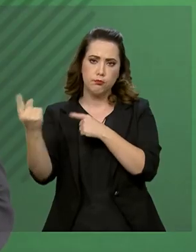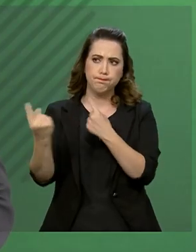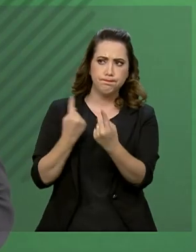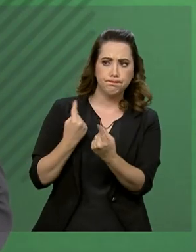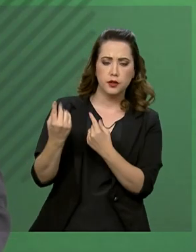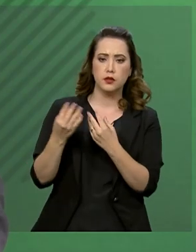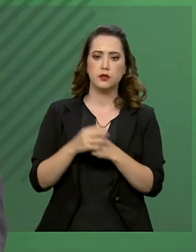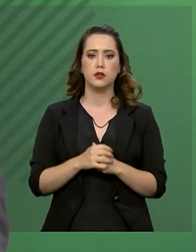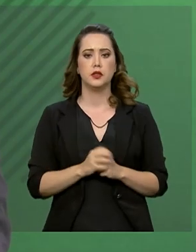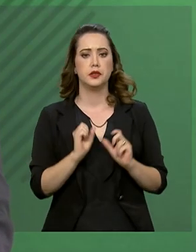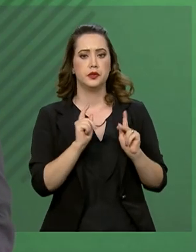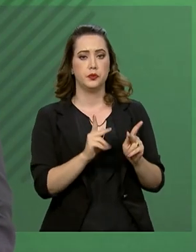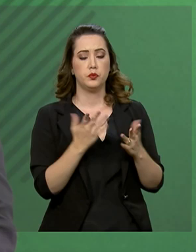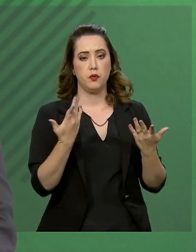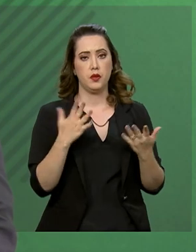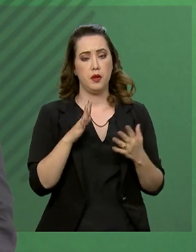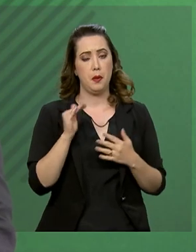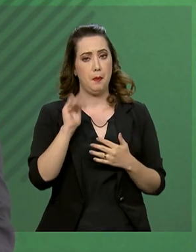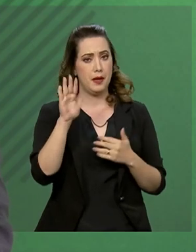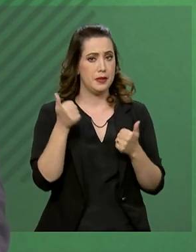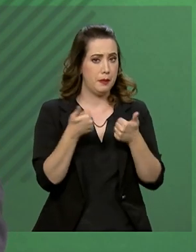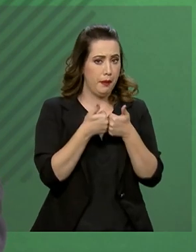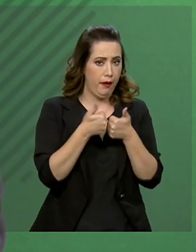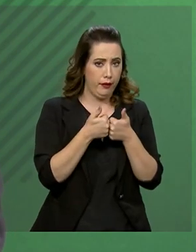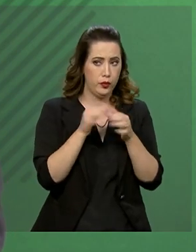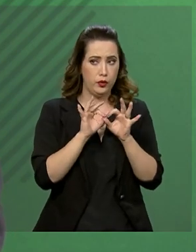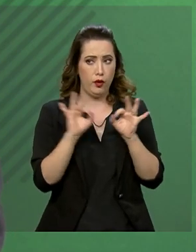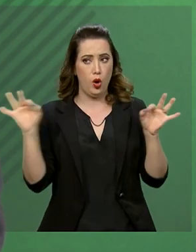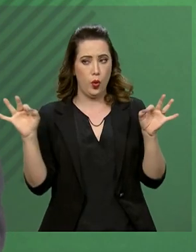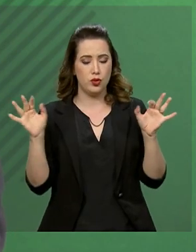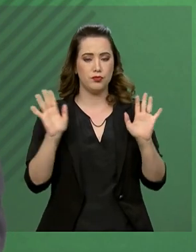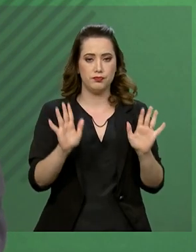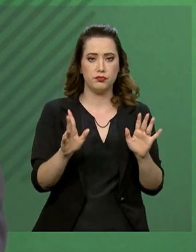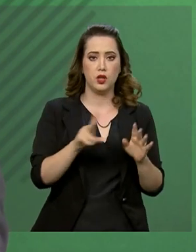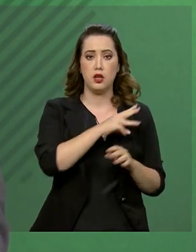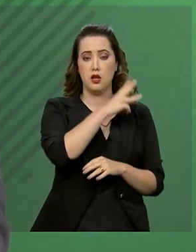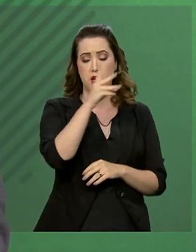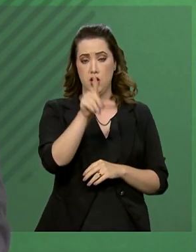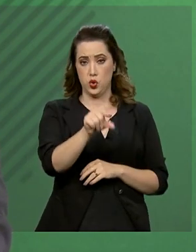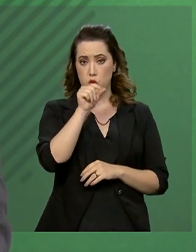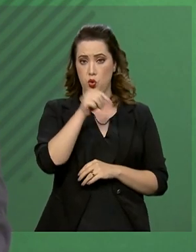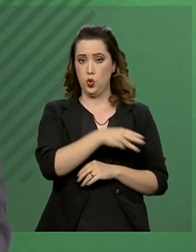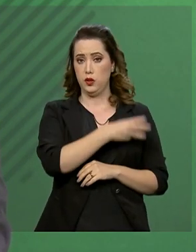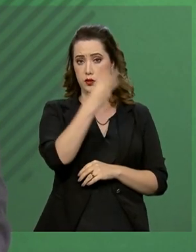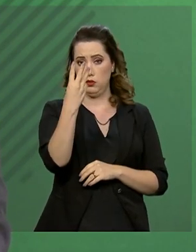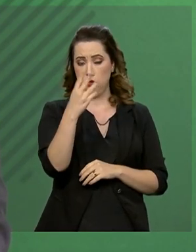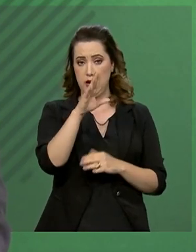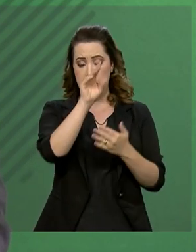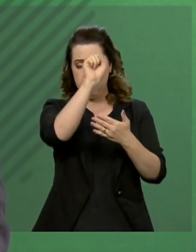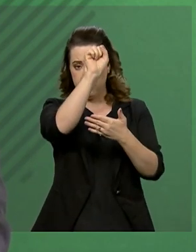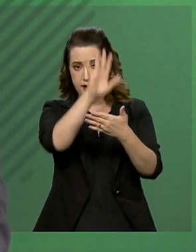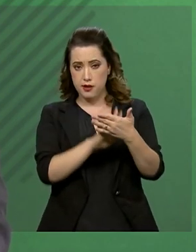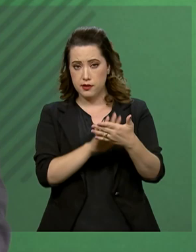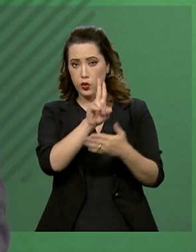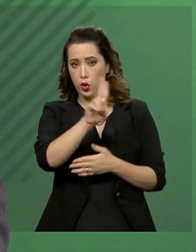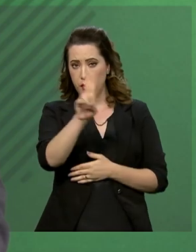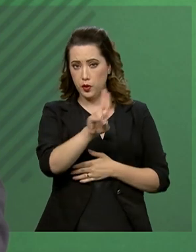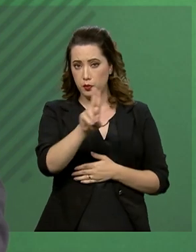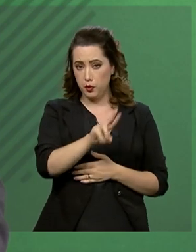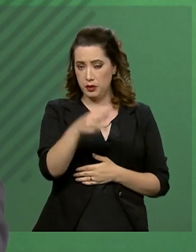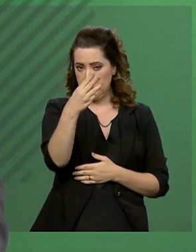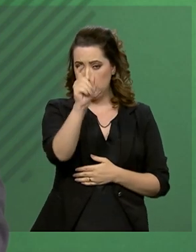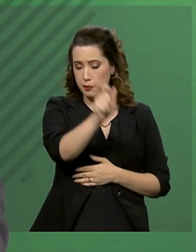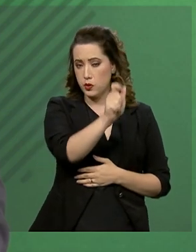Está bem, Murakawa. Do mais próximo para o mais afastado. A lista tríplice para a PGR, o senhor